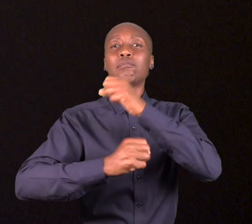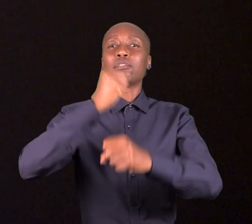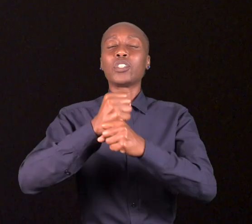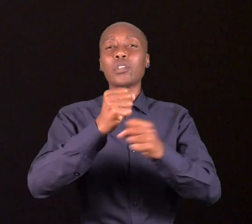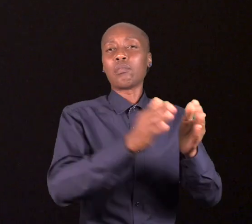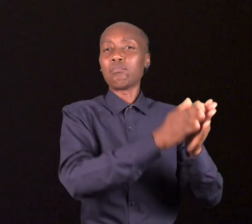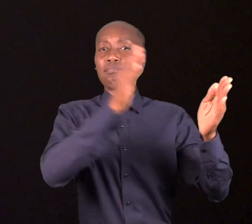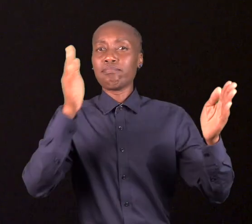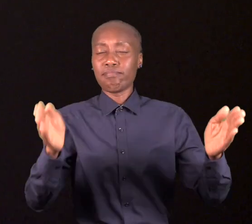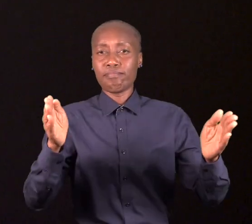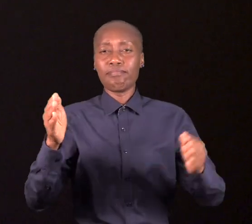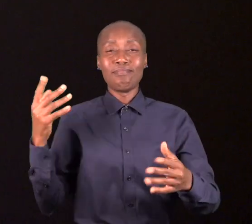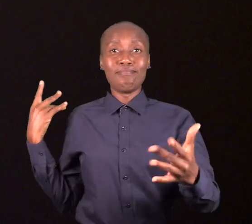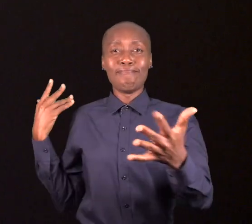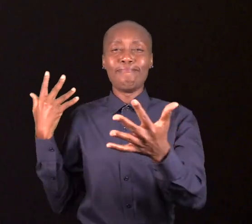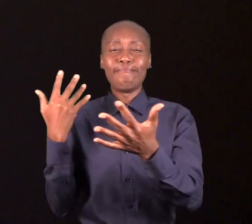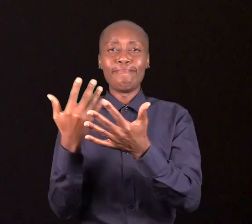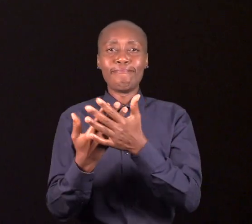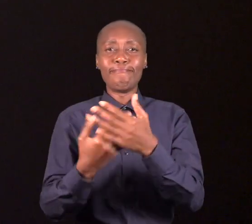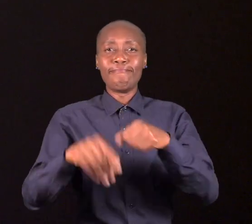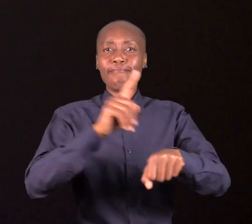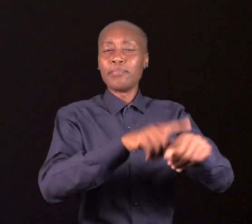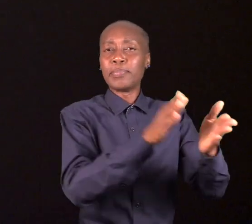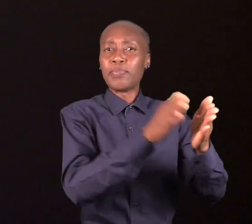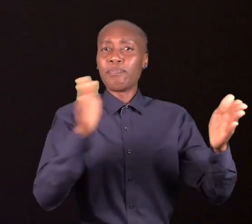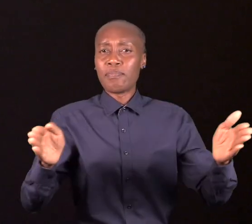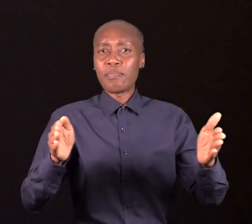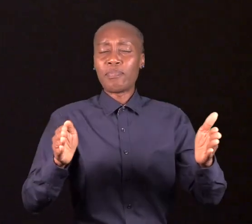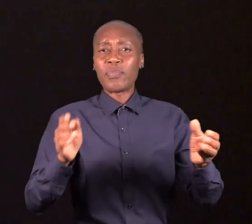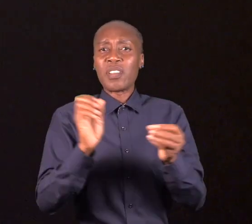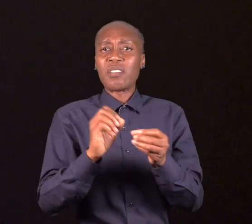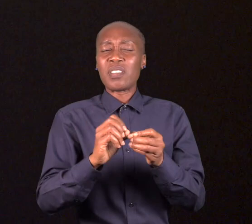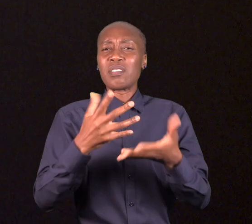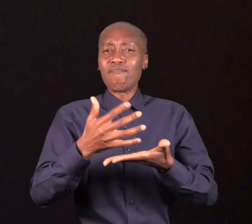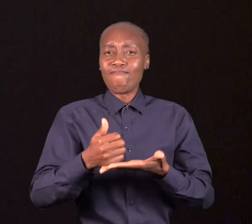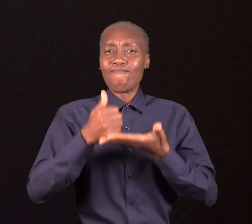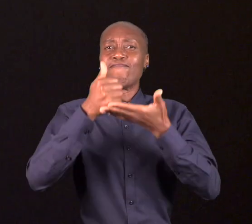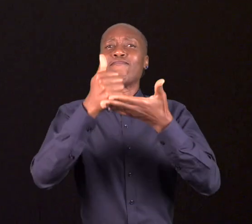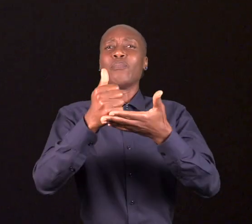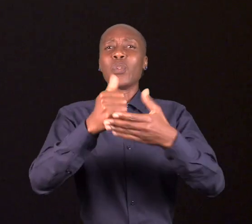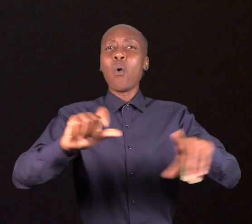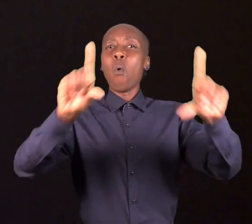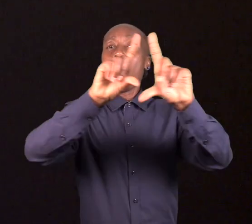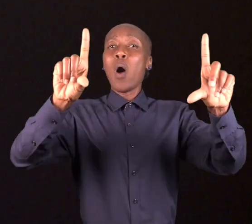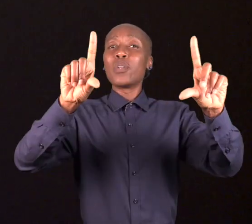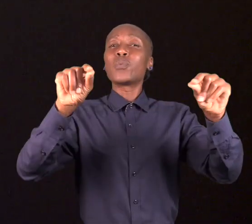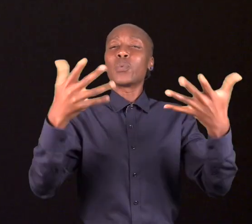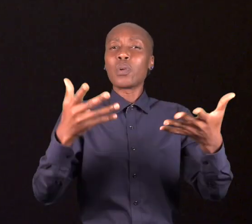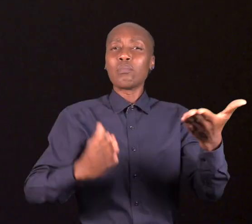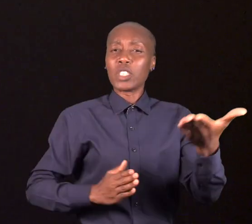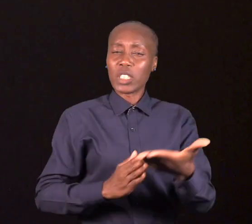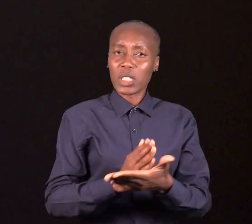E durante todo esse tempo, tenho dedicado os meus esforços a criar conteúdos que promovem a consciência